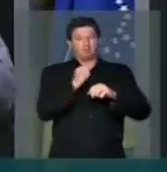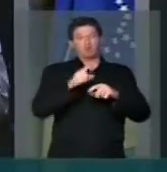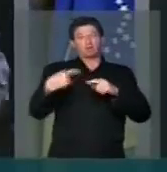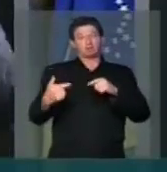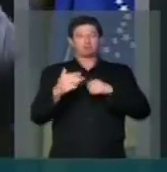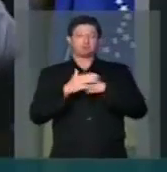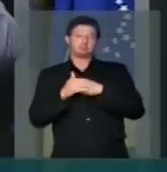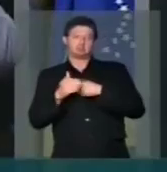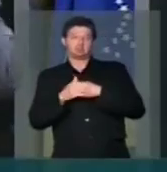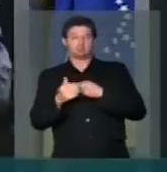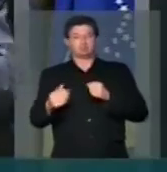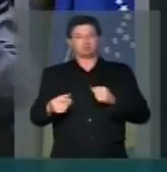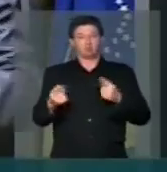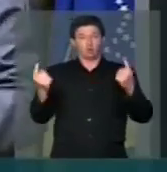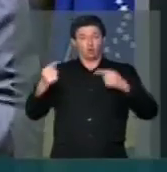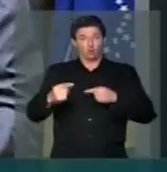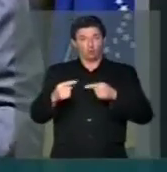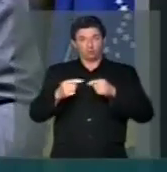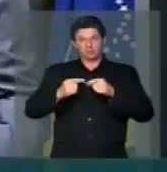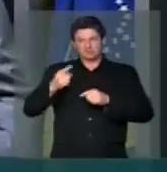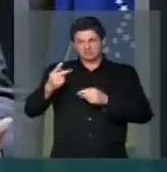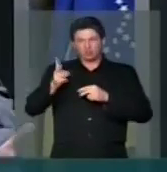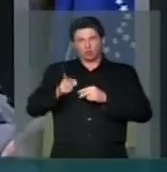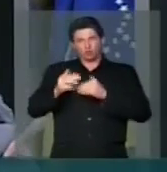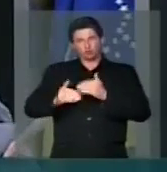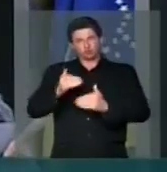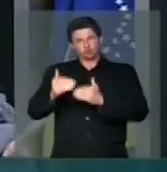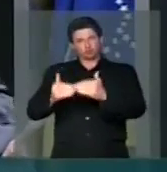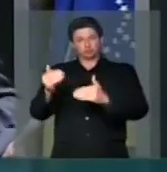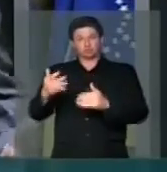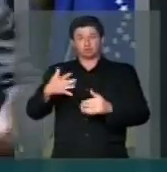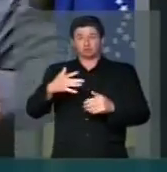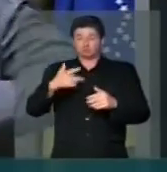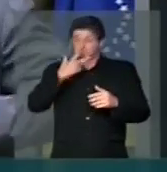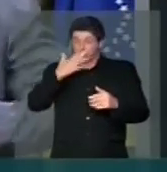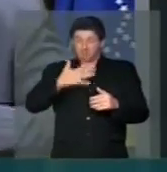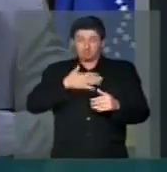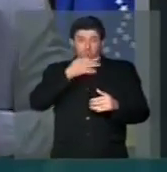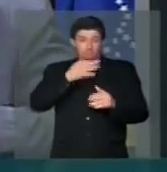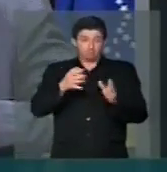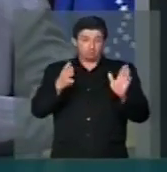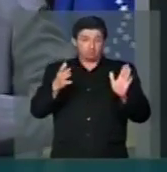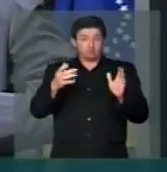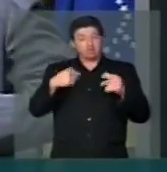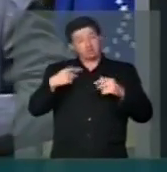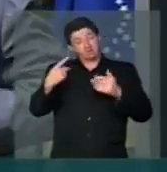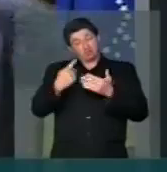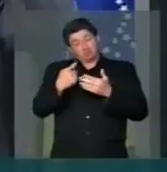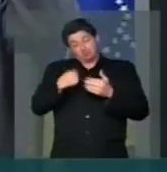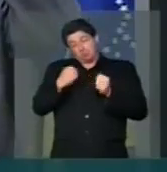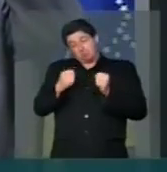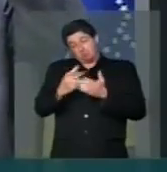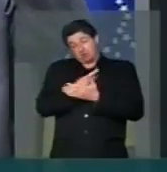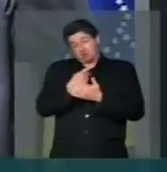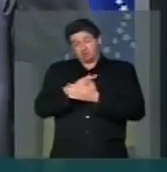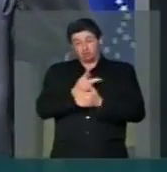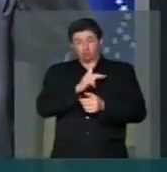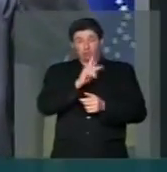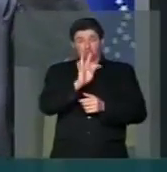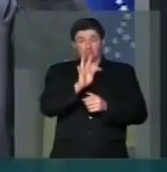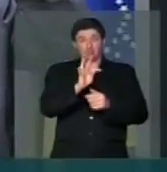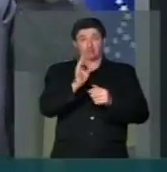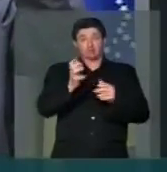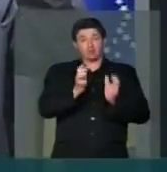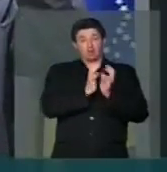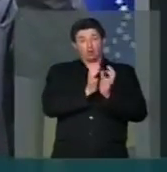Não há uma oposição sistemática e, ao que me parece, posso estar errado, o PT quer conviver